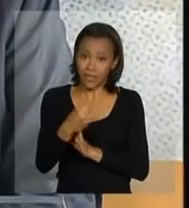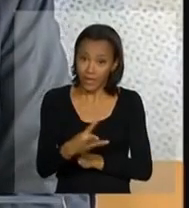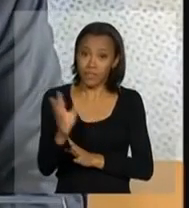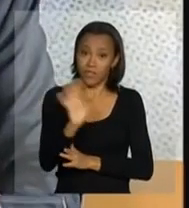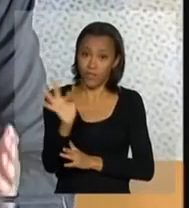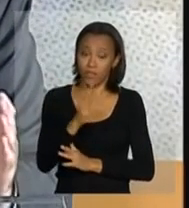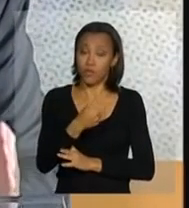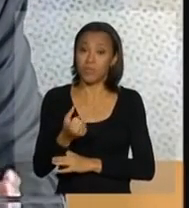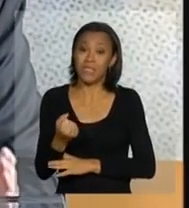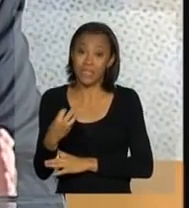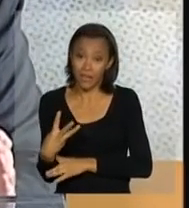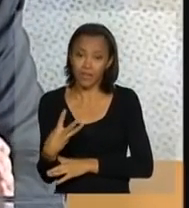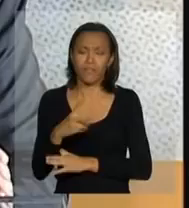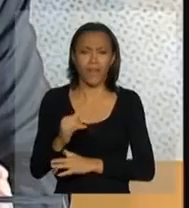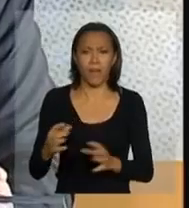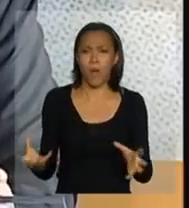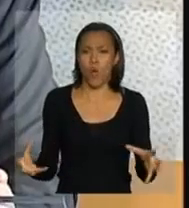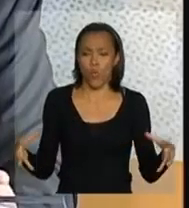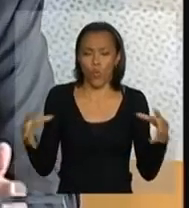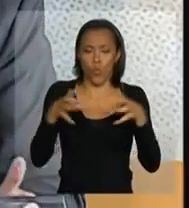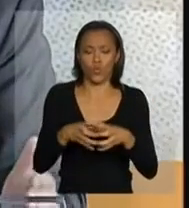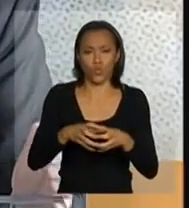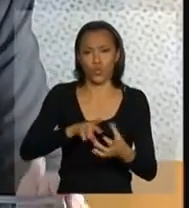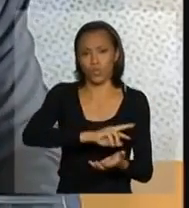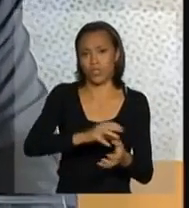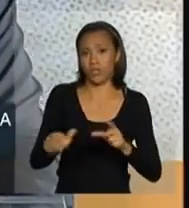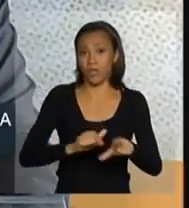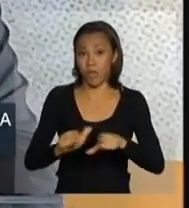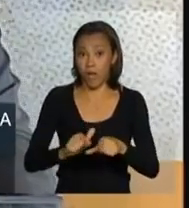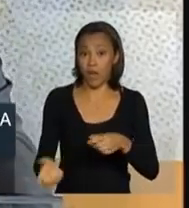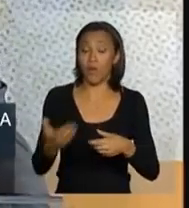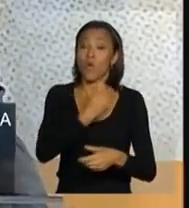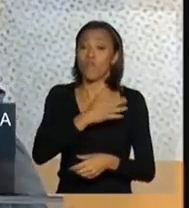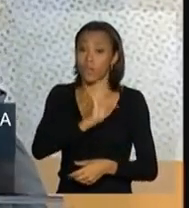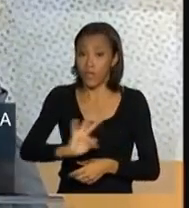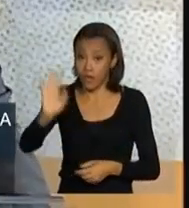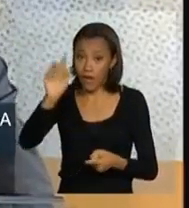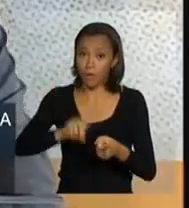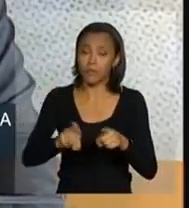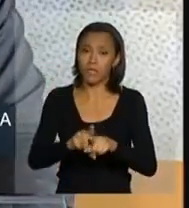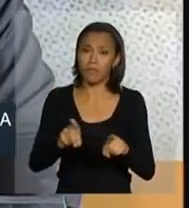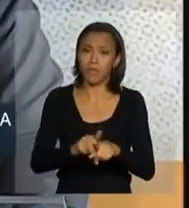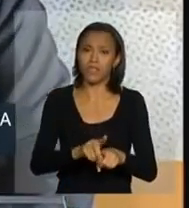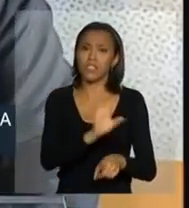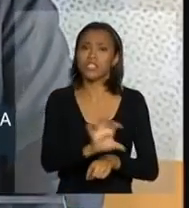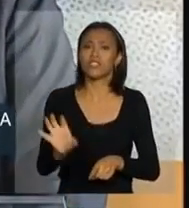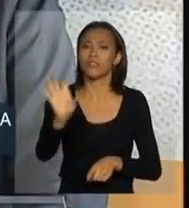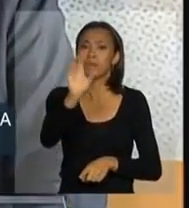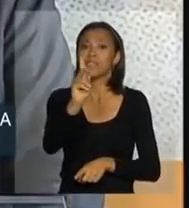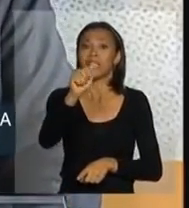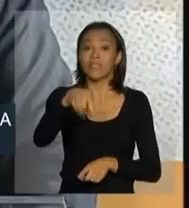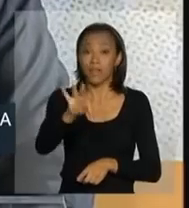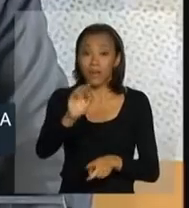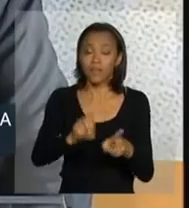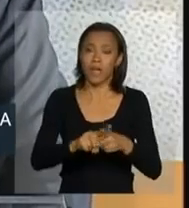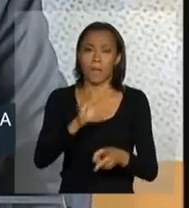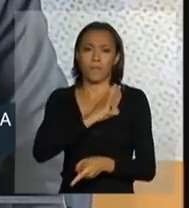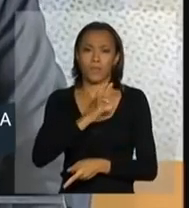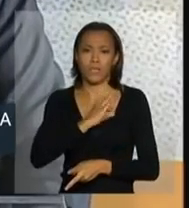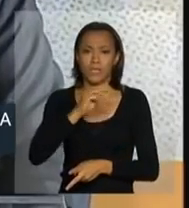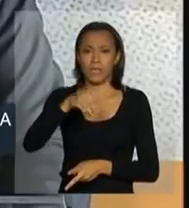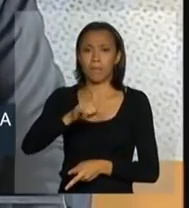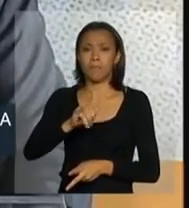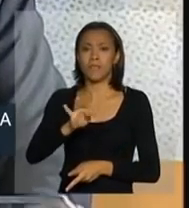ele vai envolver um conjunto de operações integradas, entre a Polícia Rodoviária Federal, os departamentos estaduais de trânsito, as polícias militares,